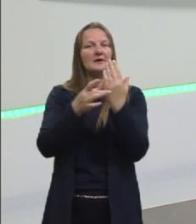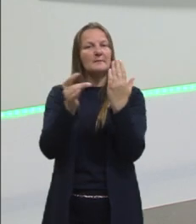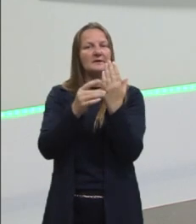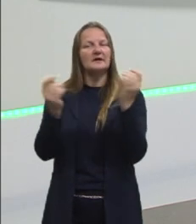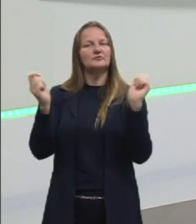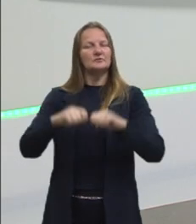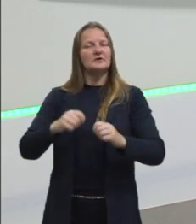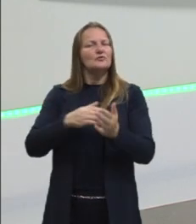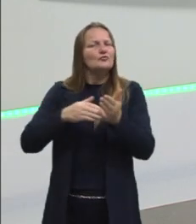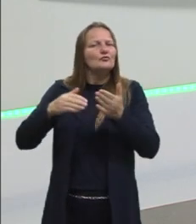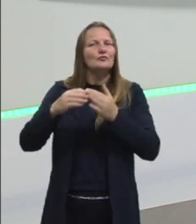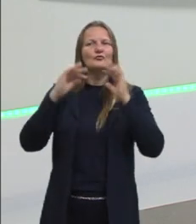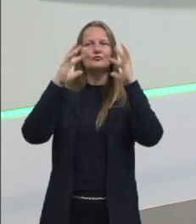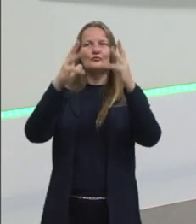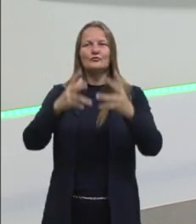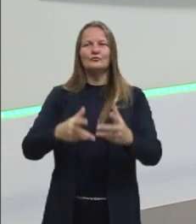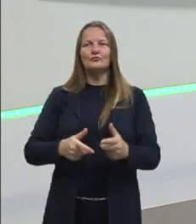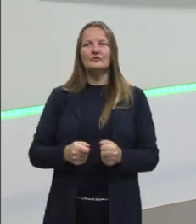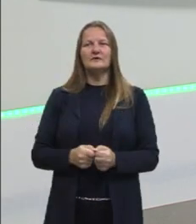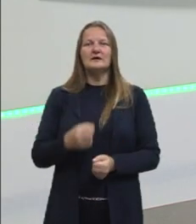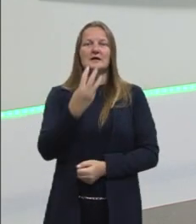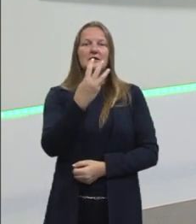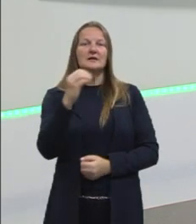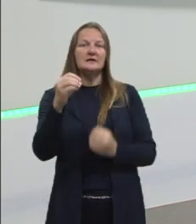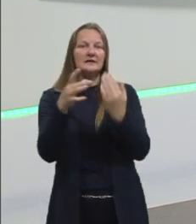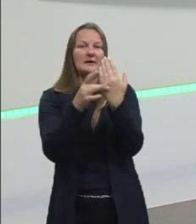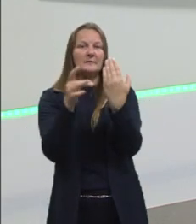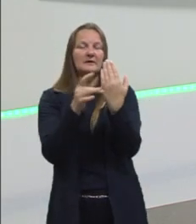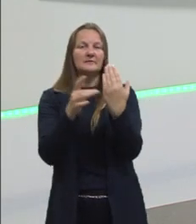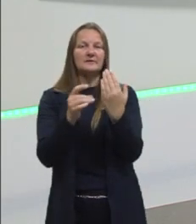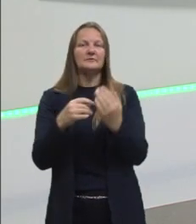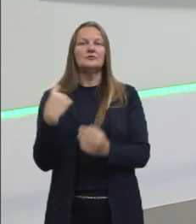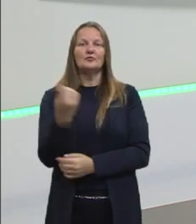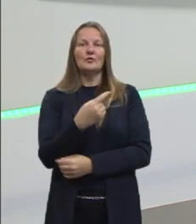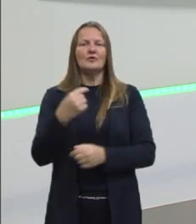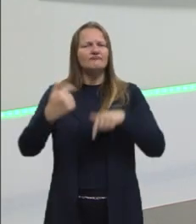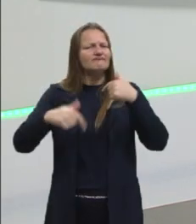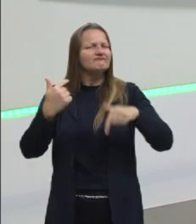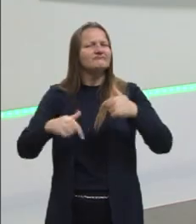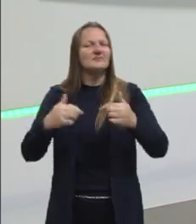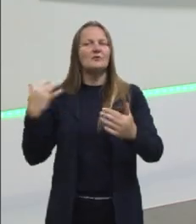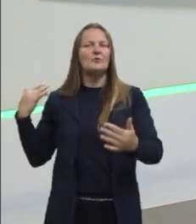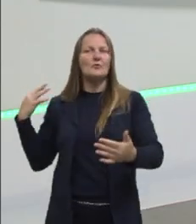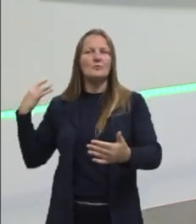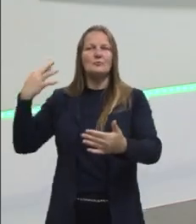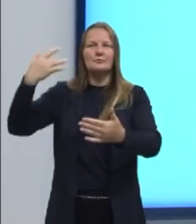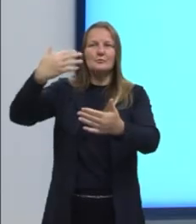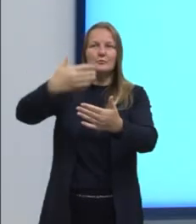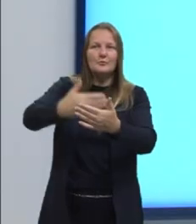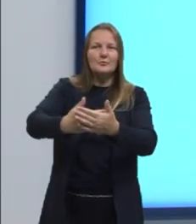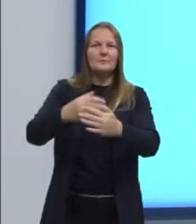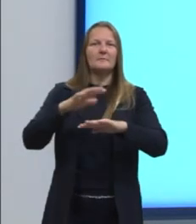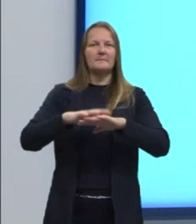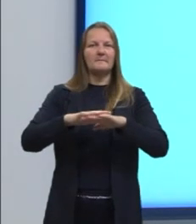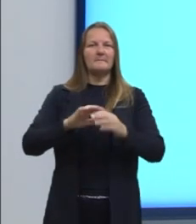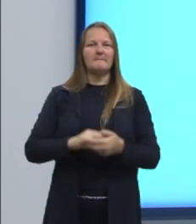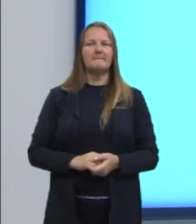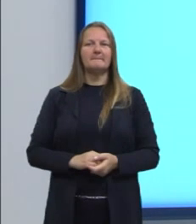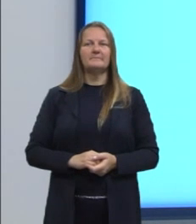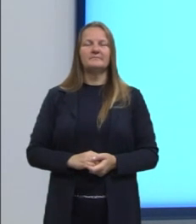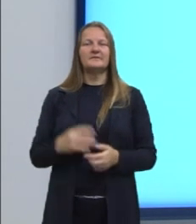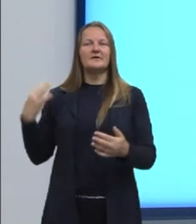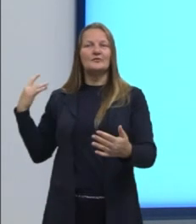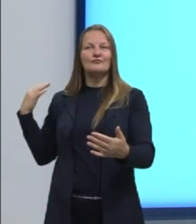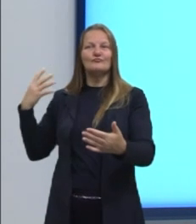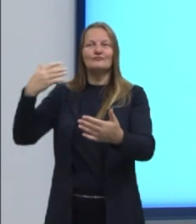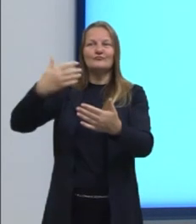Para falar para vocês, são 30 habilidades que nós trabalhamos nas nossas aulas de matemática ao longo